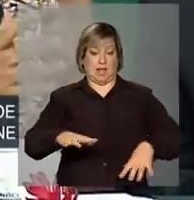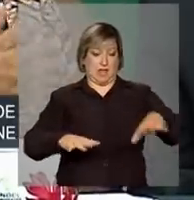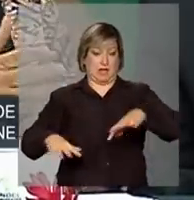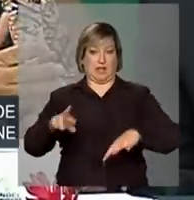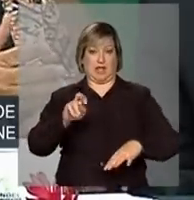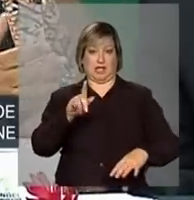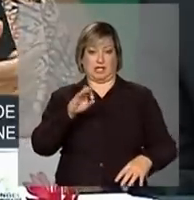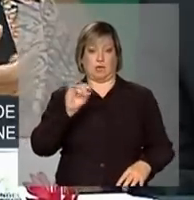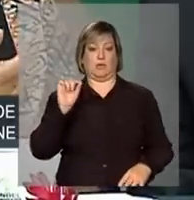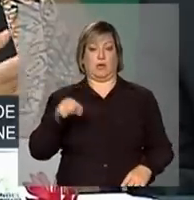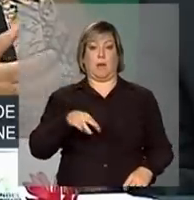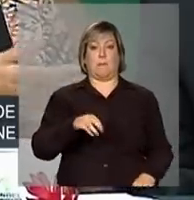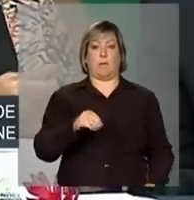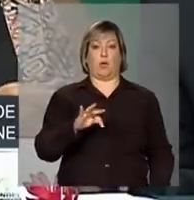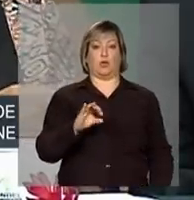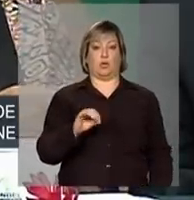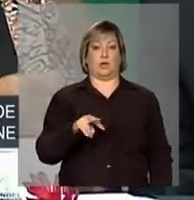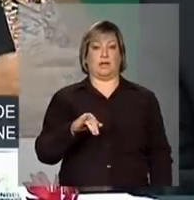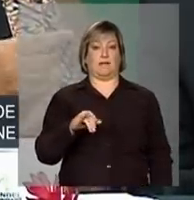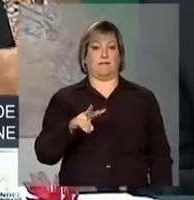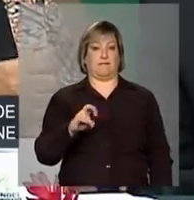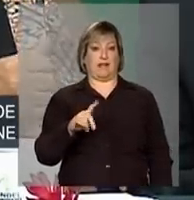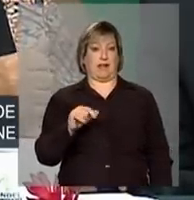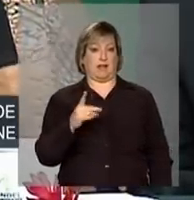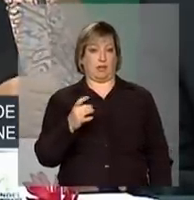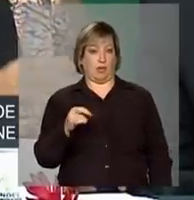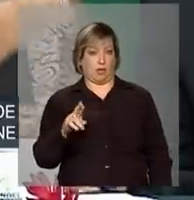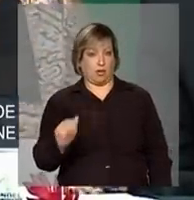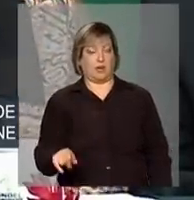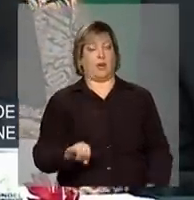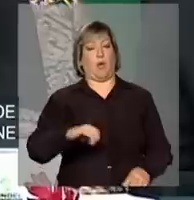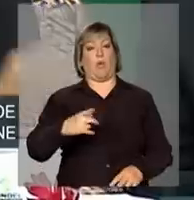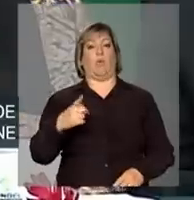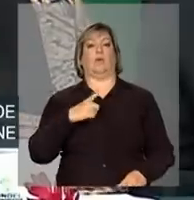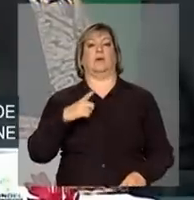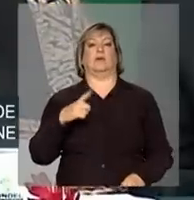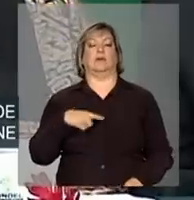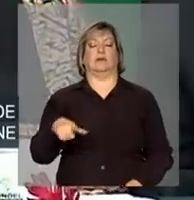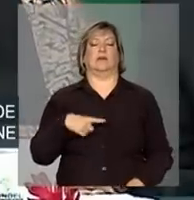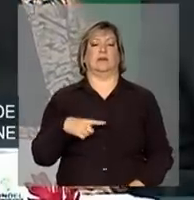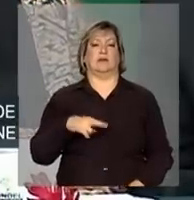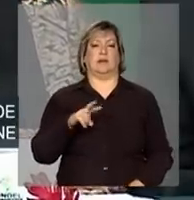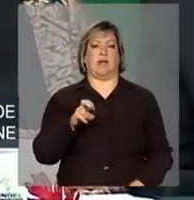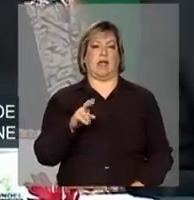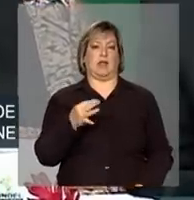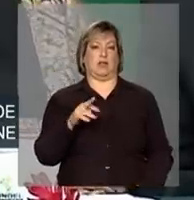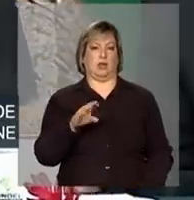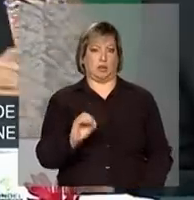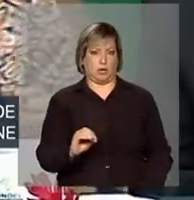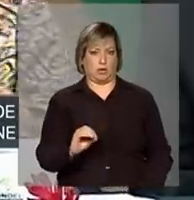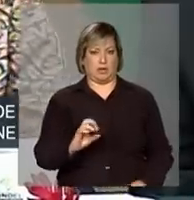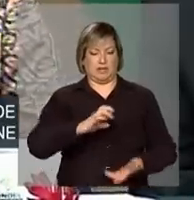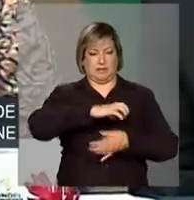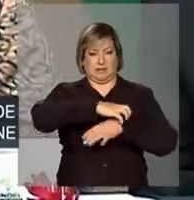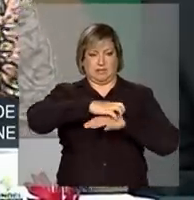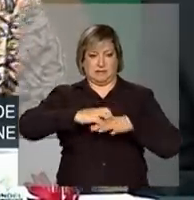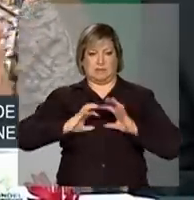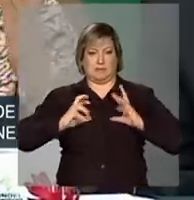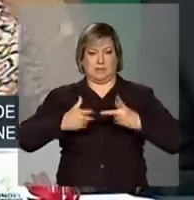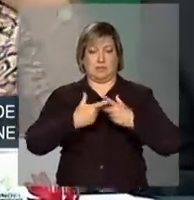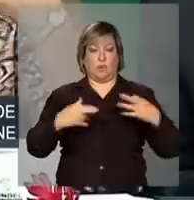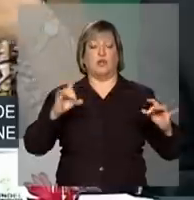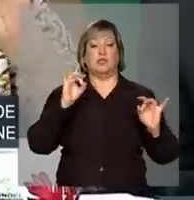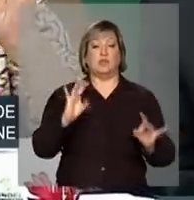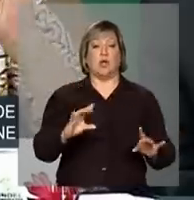dá uma moto, um velador, uma reta escavadeira e um caminhão, para os municípios abaixo de 50 mil. Aqui, no semiárido,